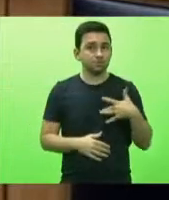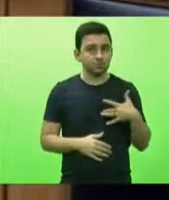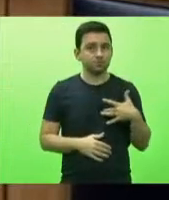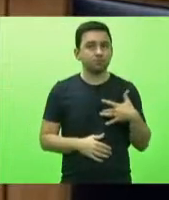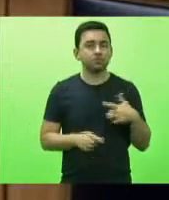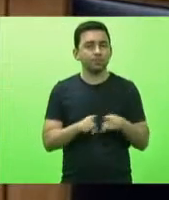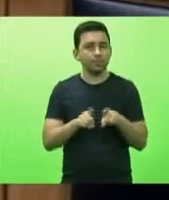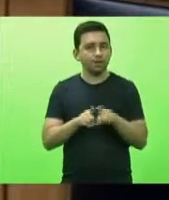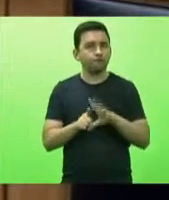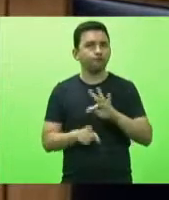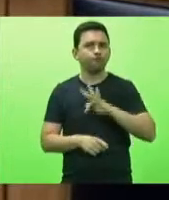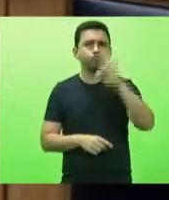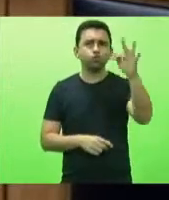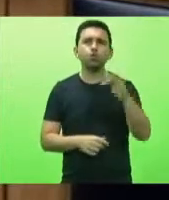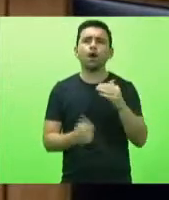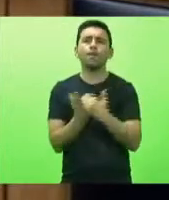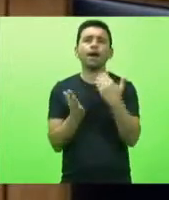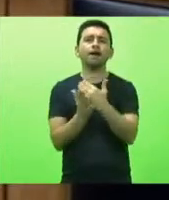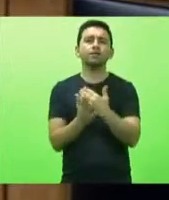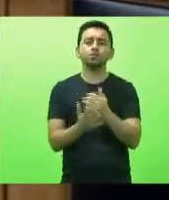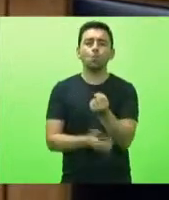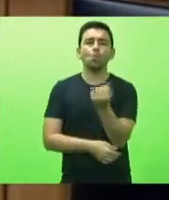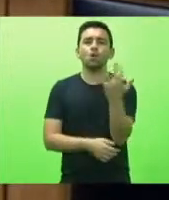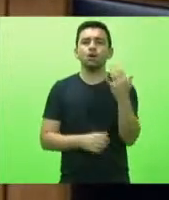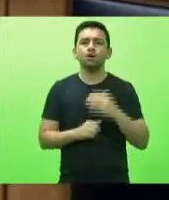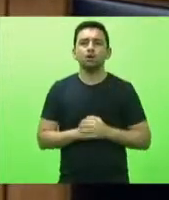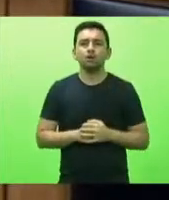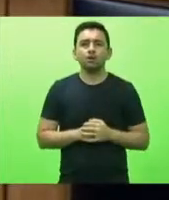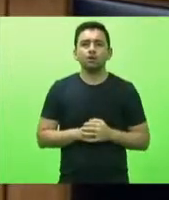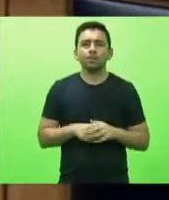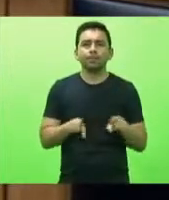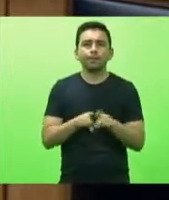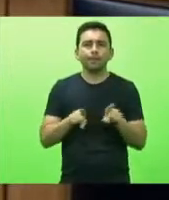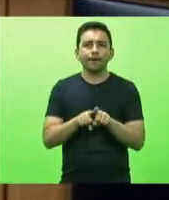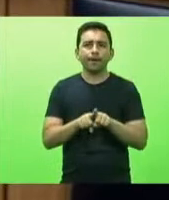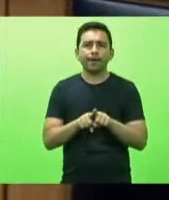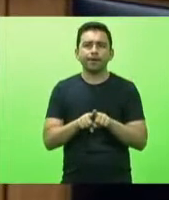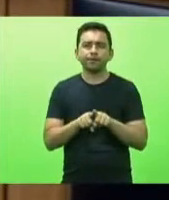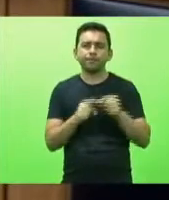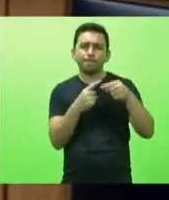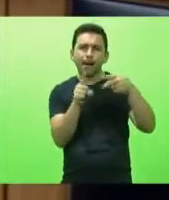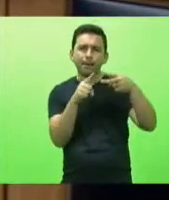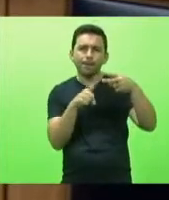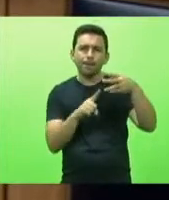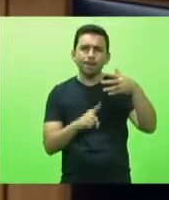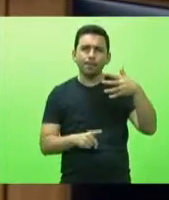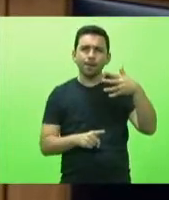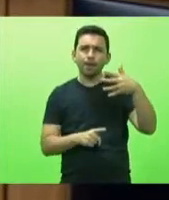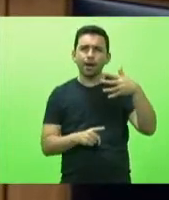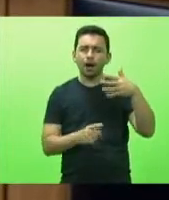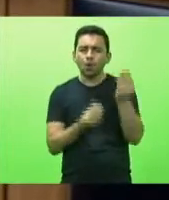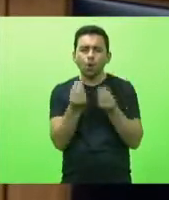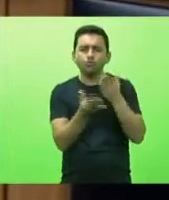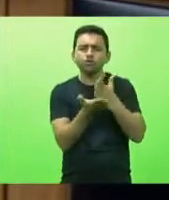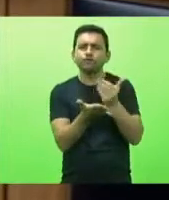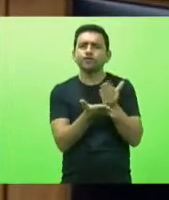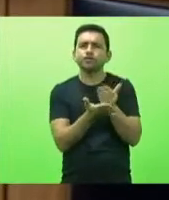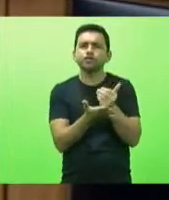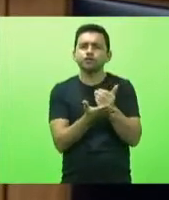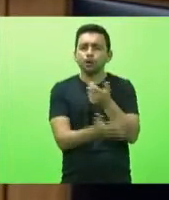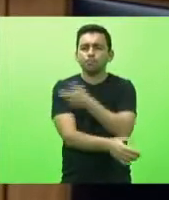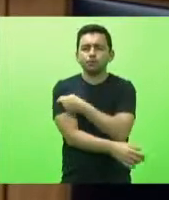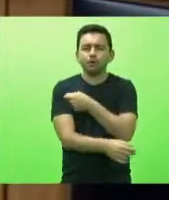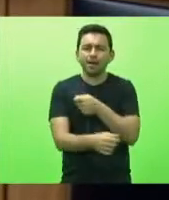os futuros recebimentos informações sobre os critérios e as divisões das doses recebidas por